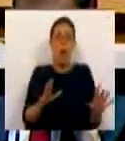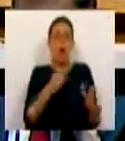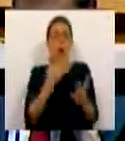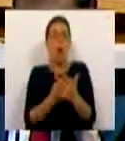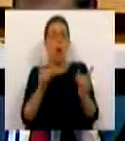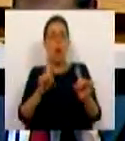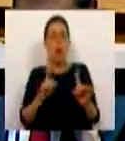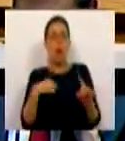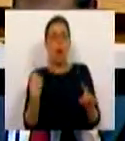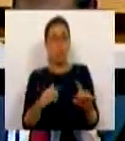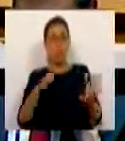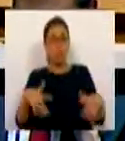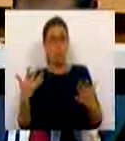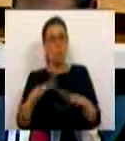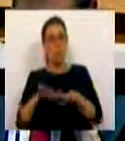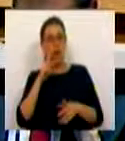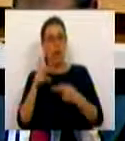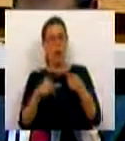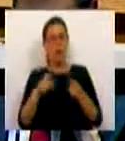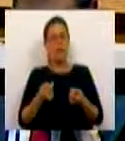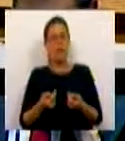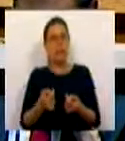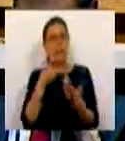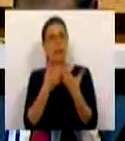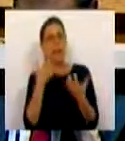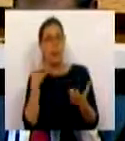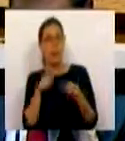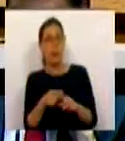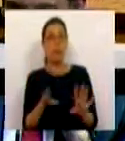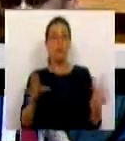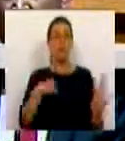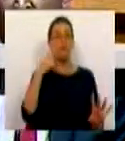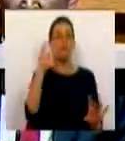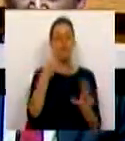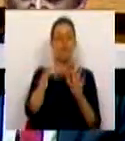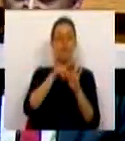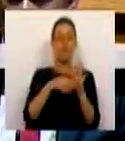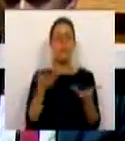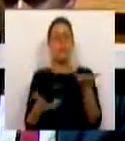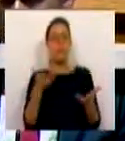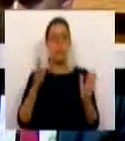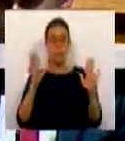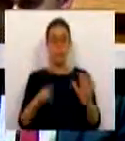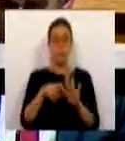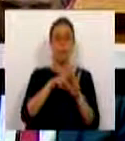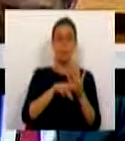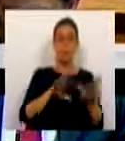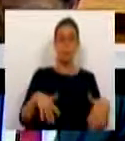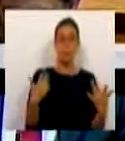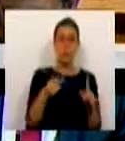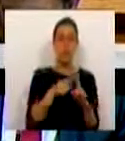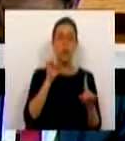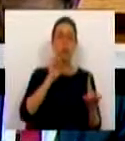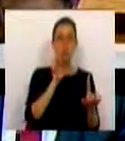levam a que não possamos depois fazer uma avaliação sucessiva do impacto e por isso procuramos um regime equilibrado. Um regime que possa ser uma